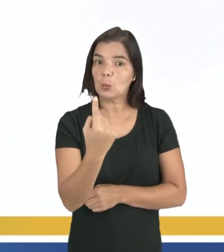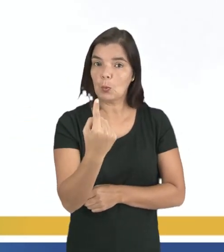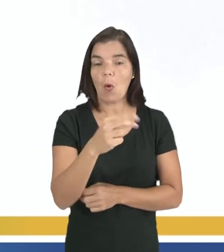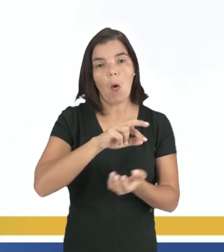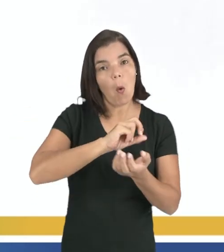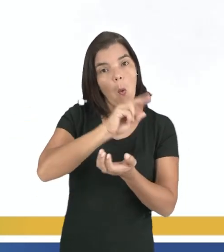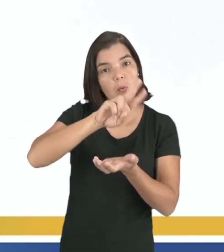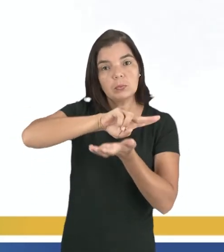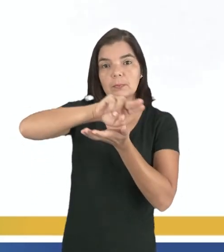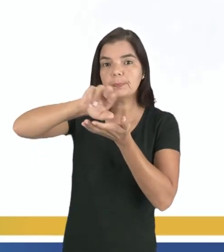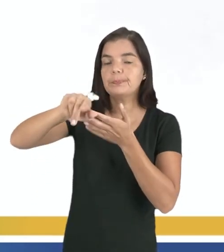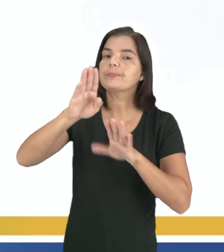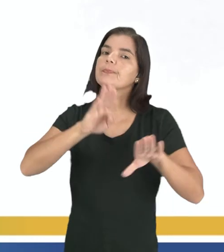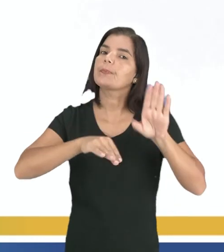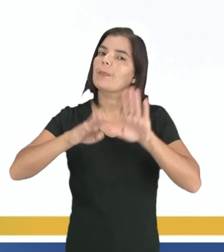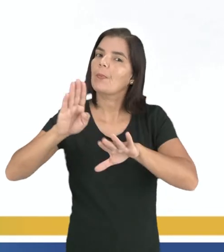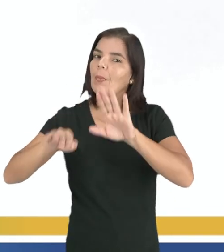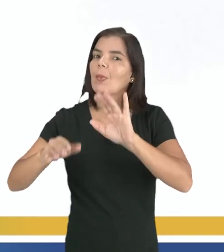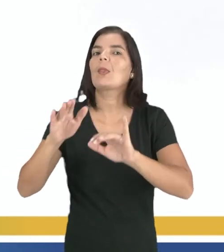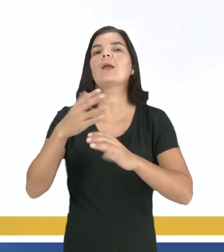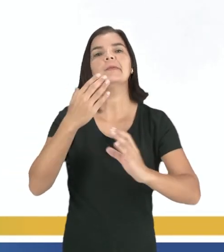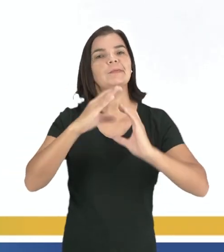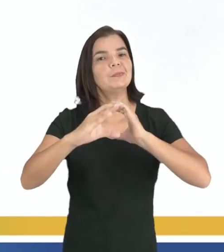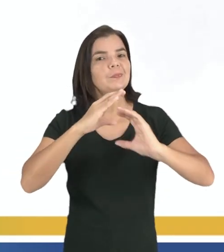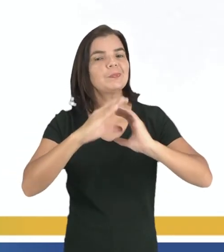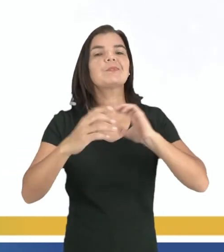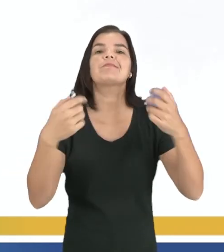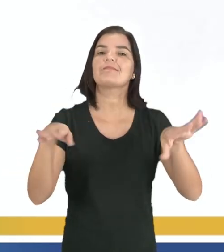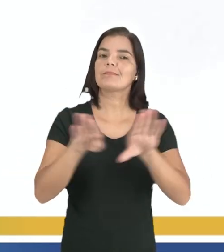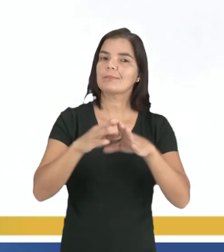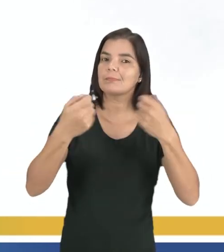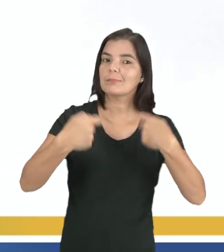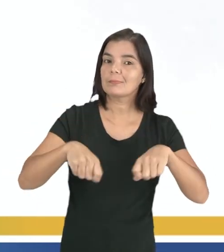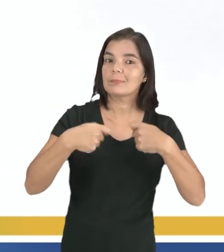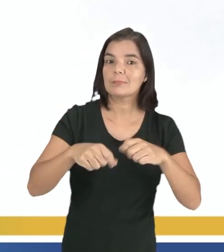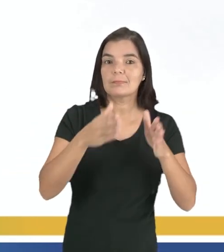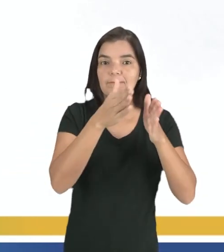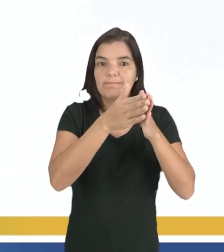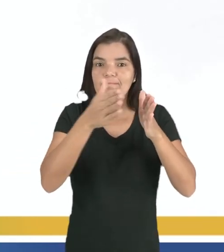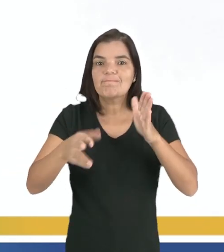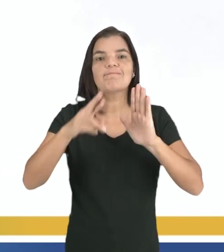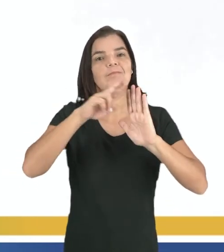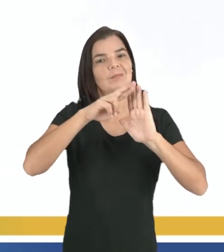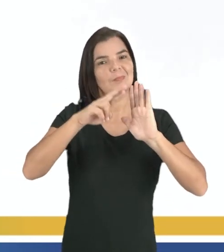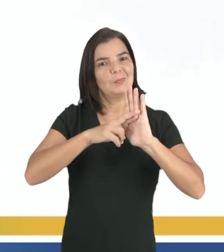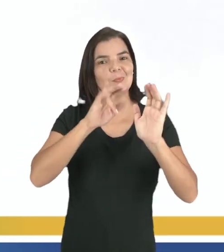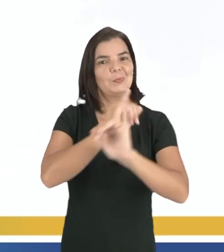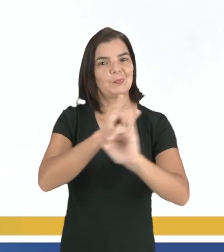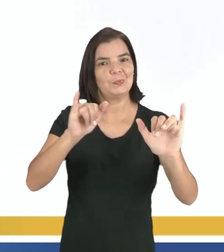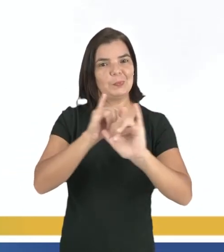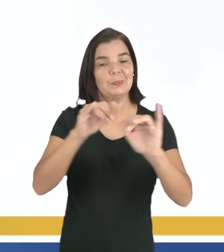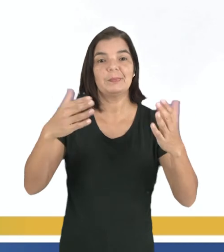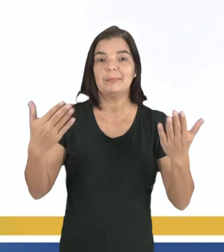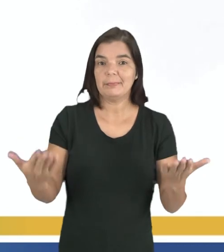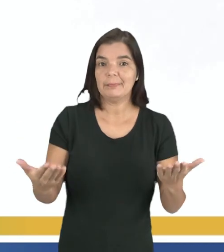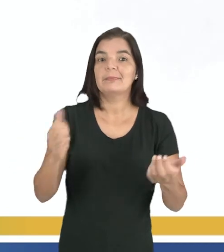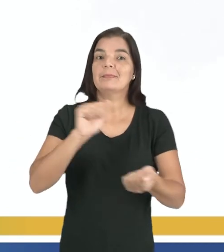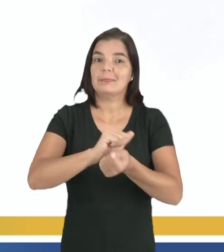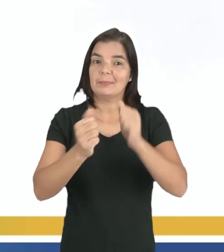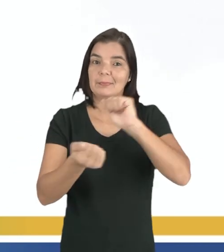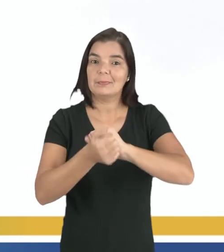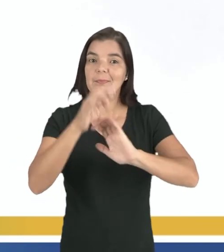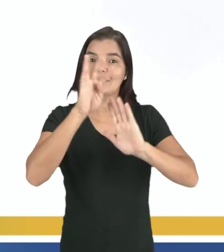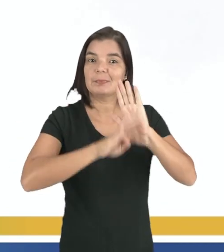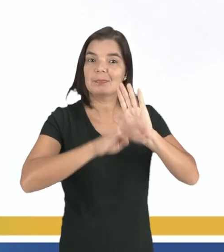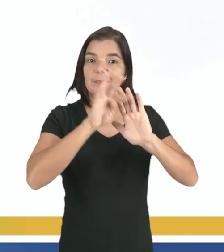ou vários. E, dependendo do veículo de comunicação, a gente vai precisar aí seguir algumas regrinhas de publicação. E adequar o nosso